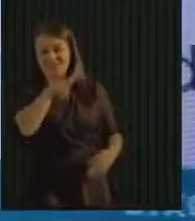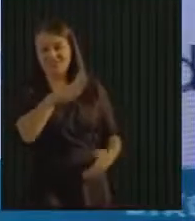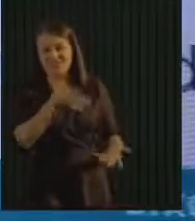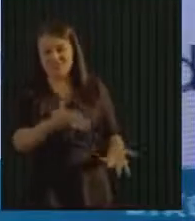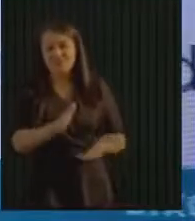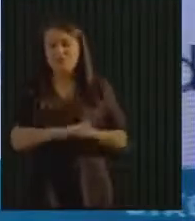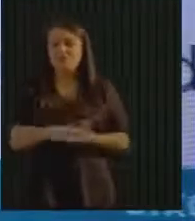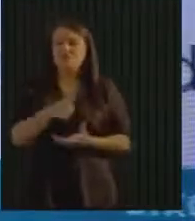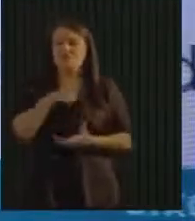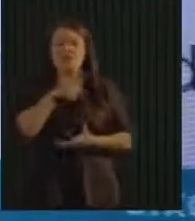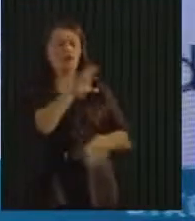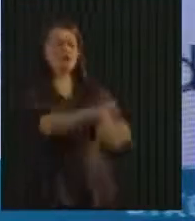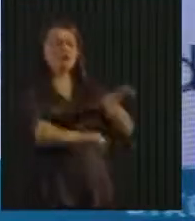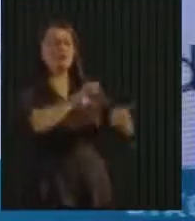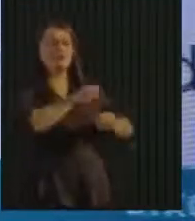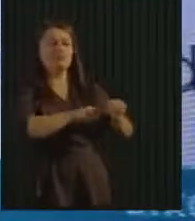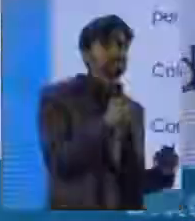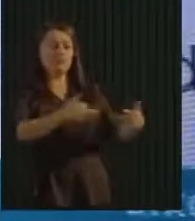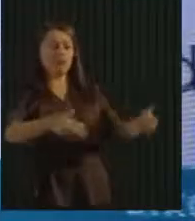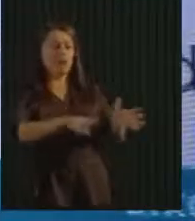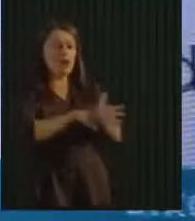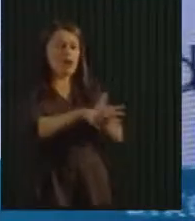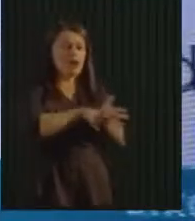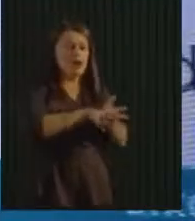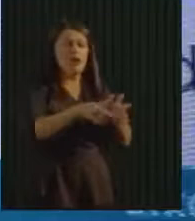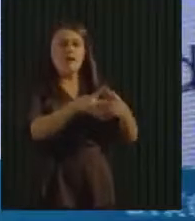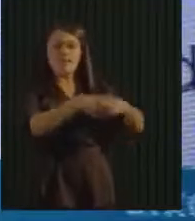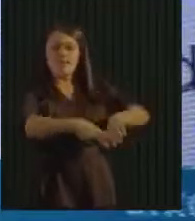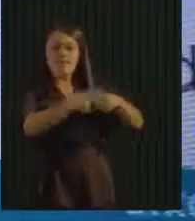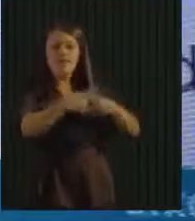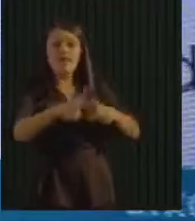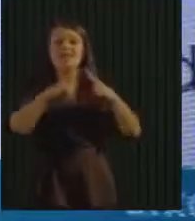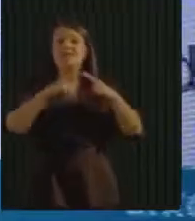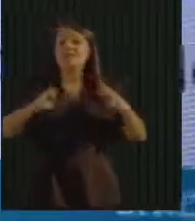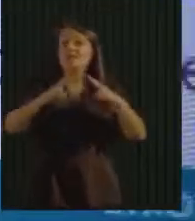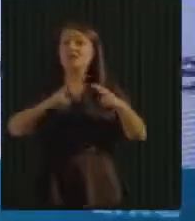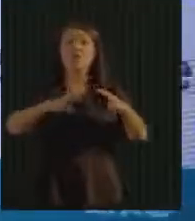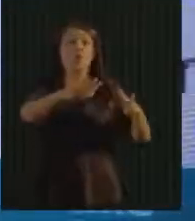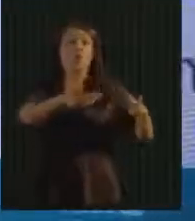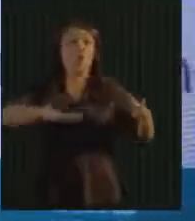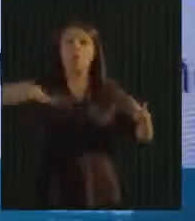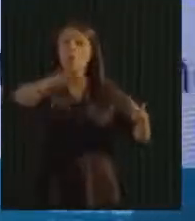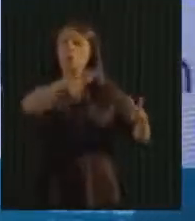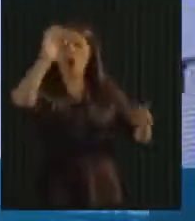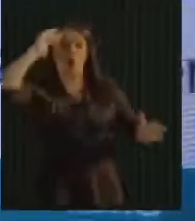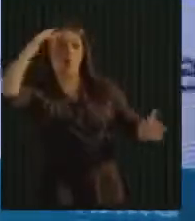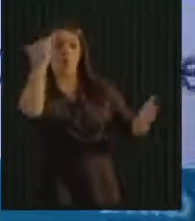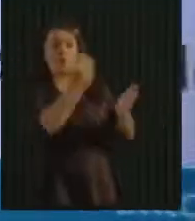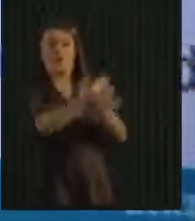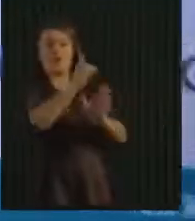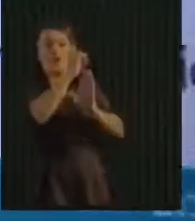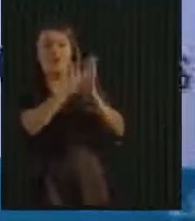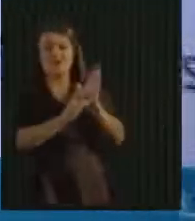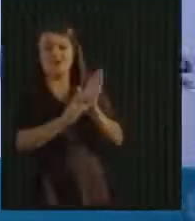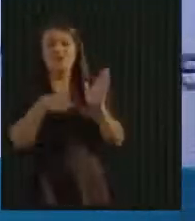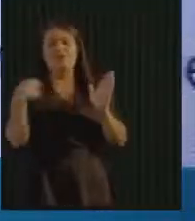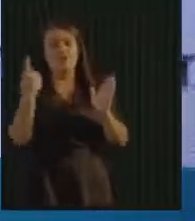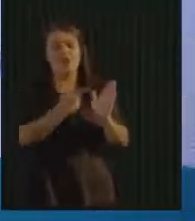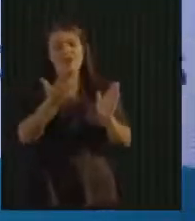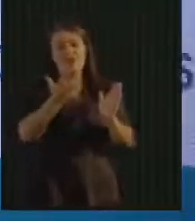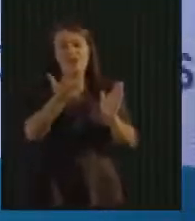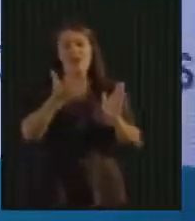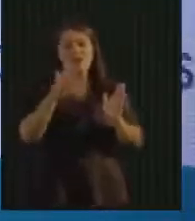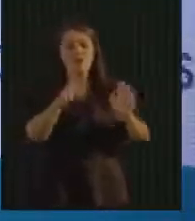coletando monomaterial. Então, gente está se dispondo em Florianópolis a avançar um pouco além daquelas três